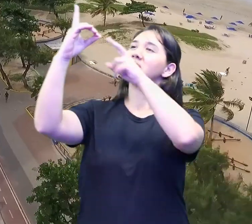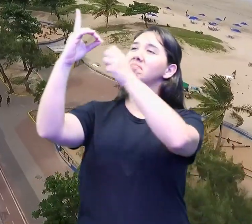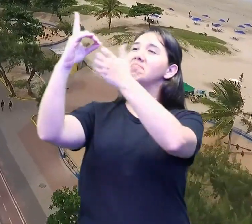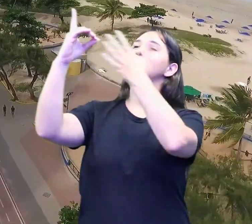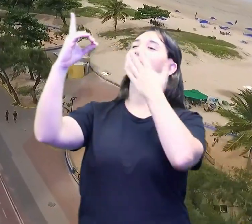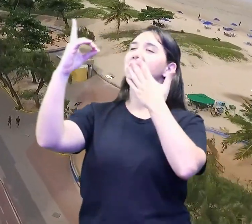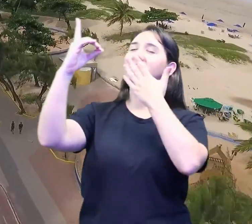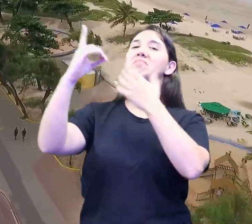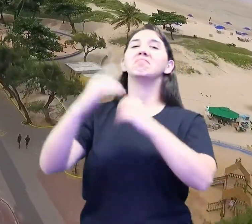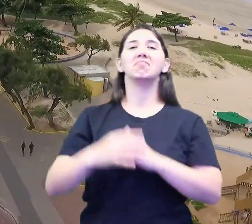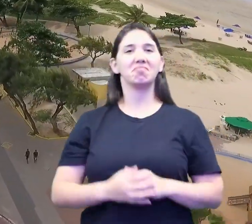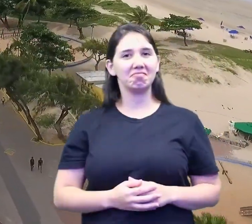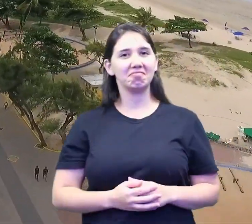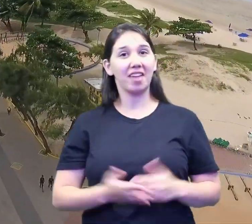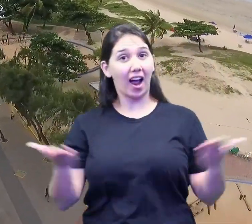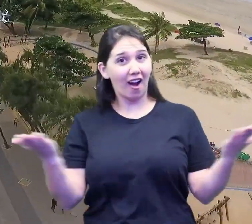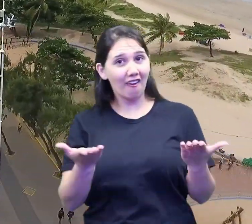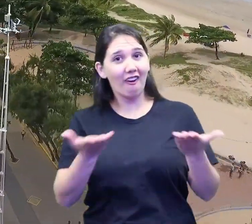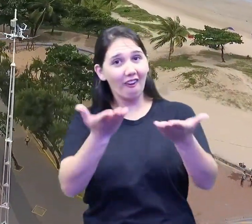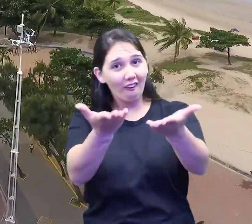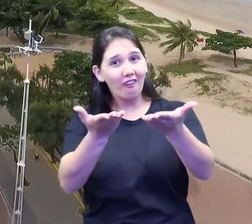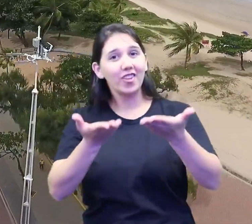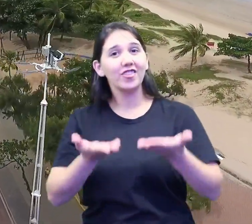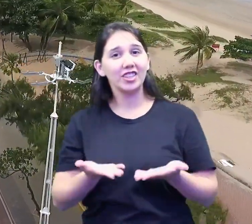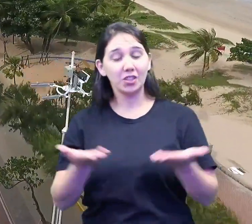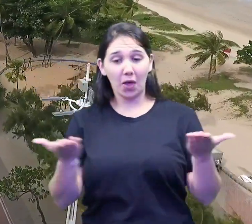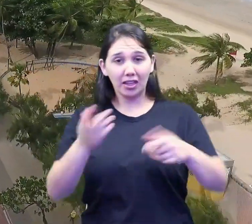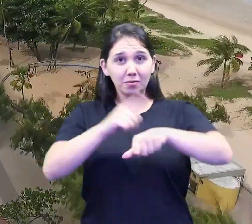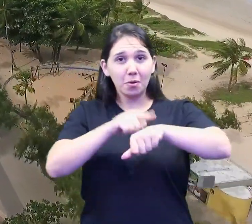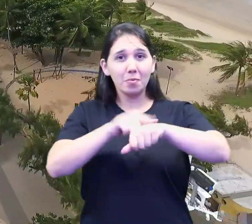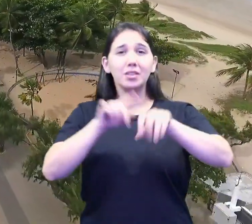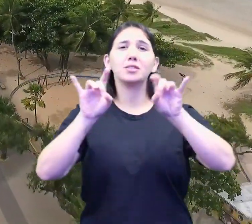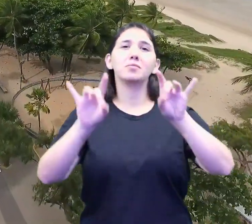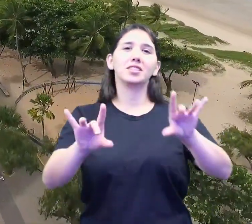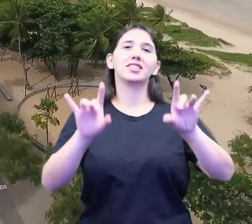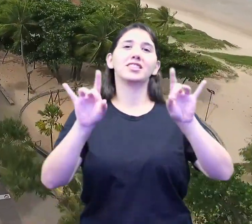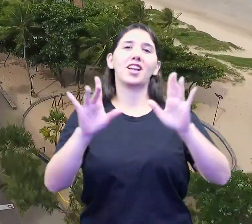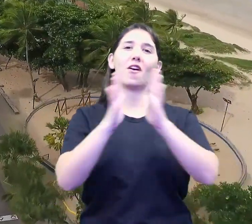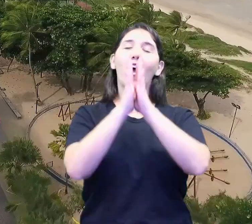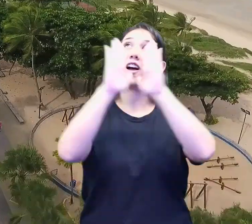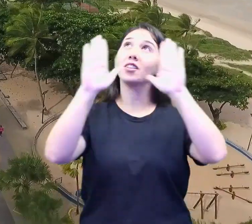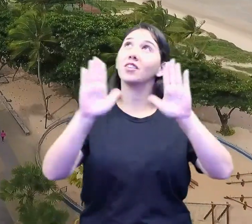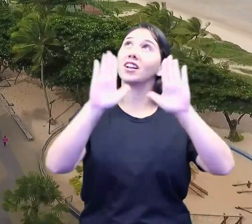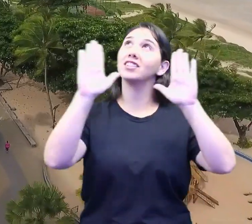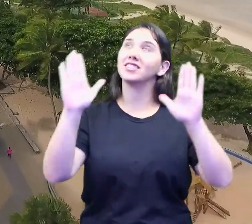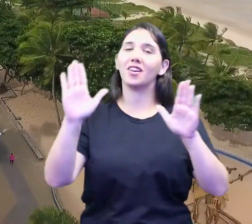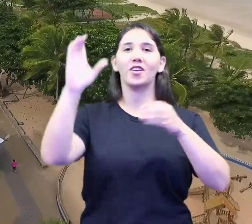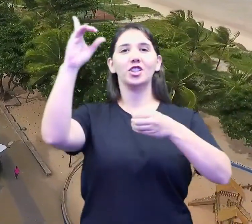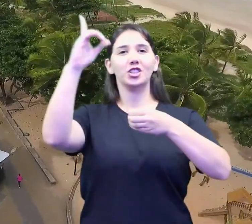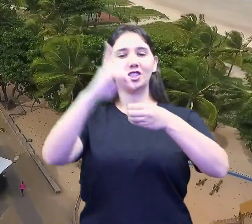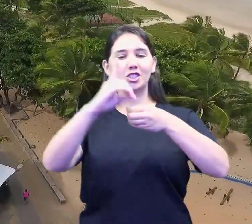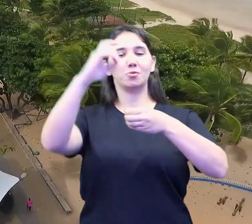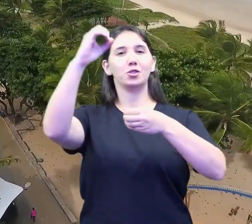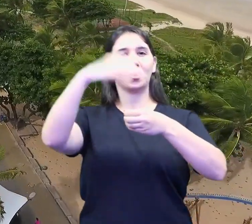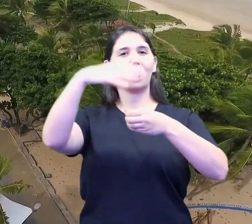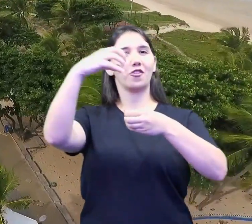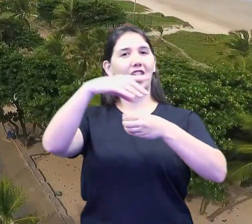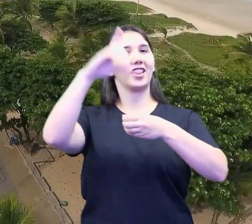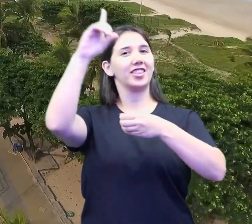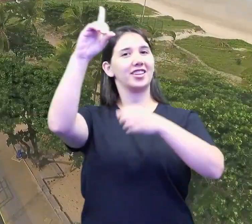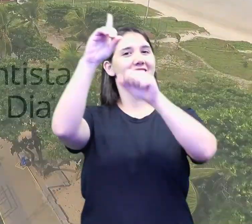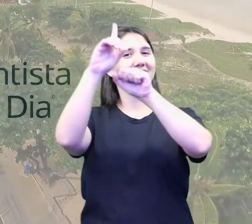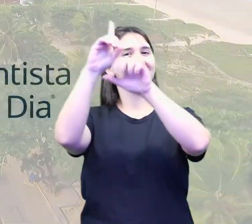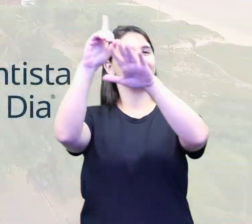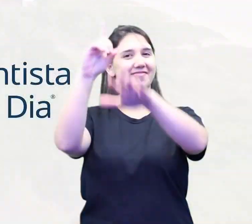E agora eu os convido para esse momento especial de adoração, através dos dízimos e das ofertas. Que Deus os